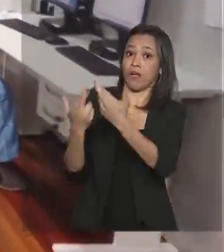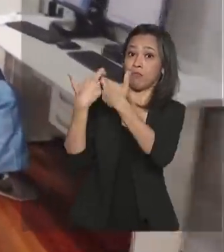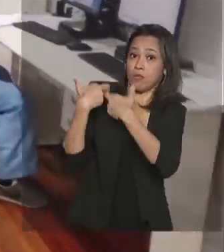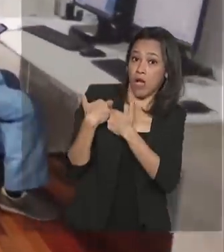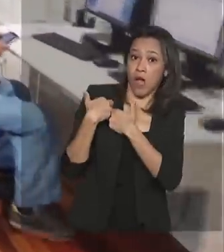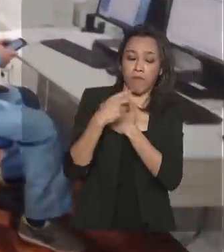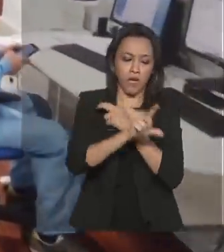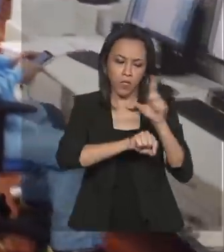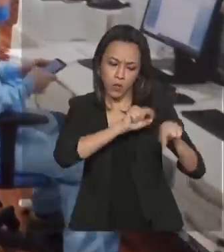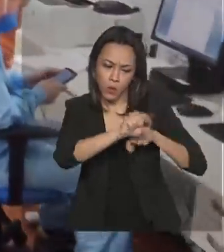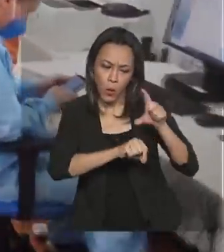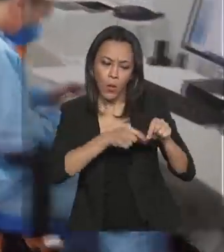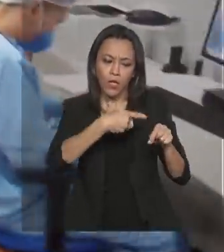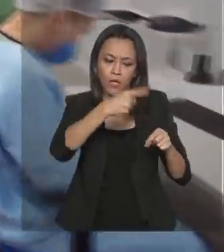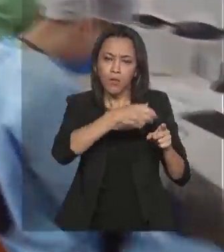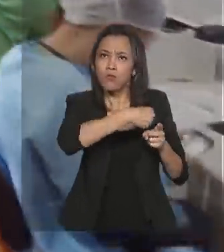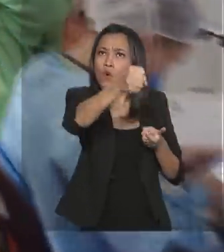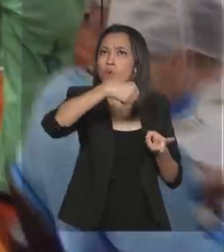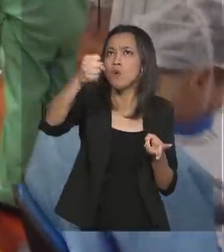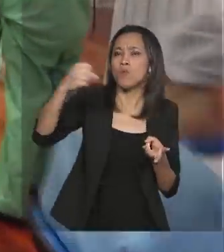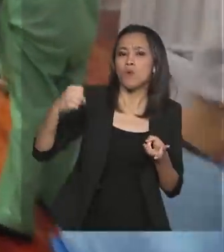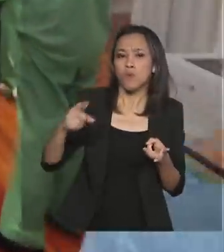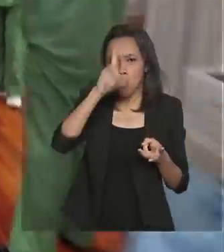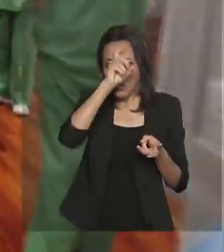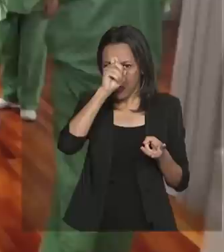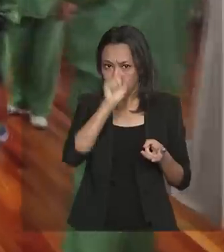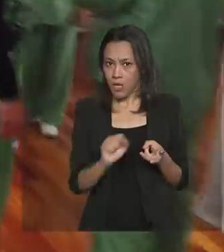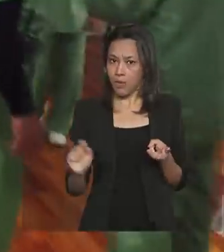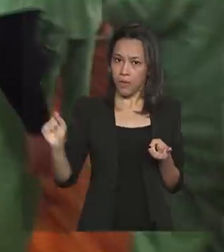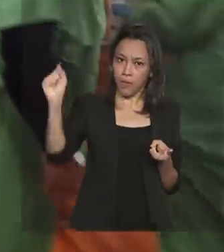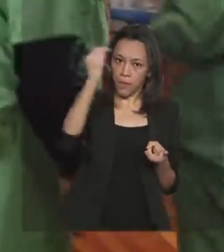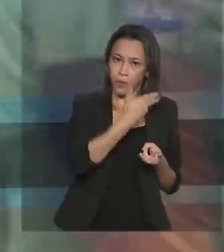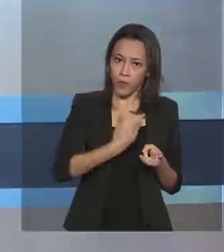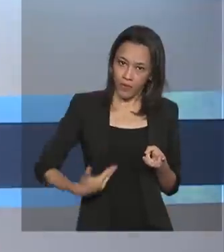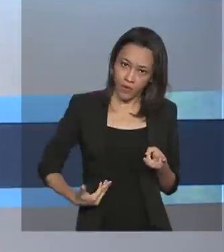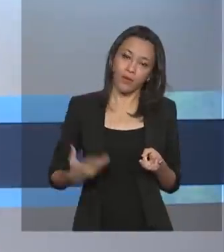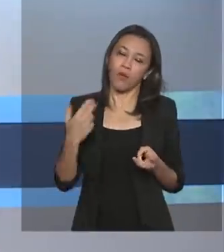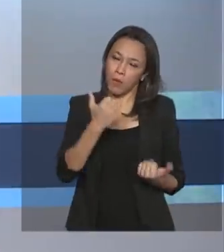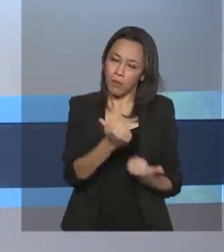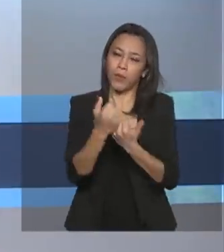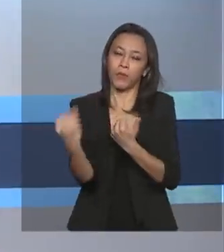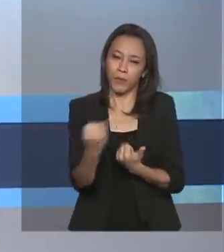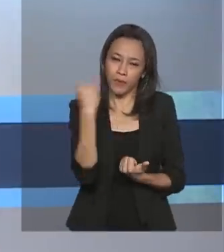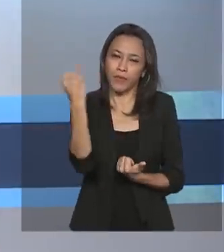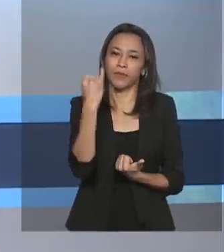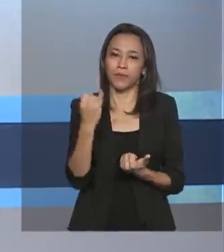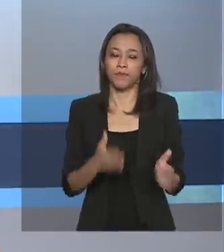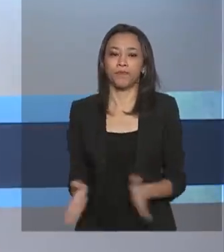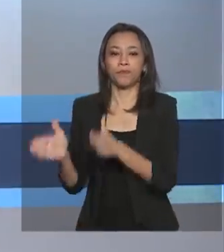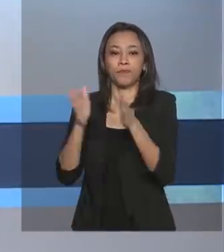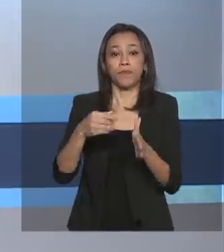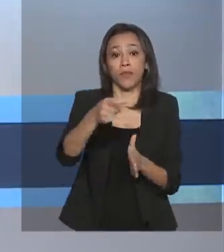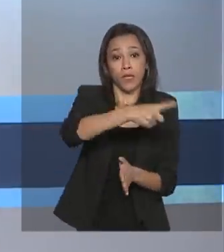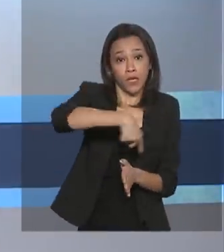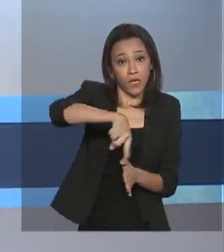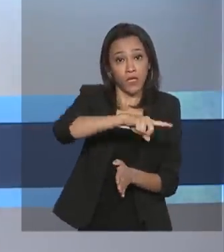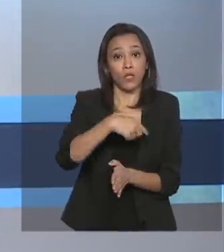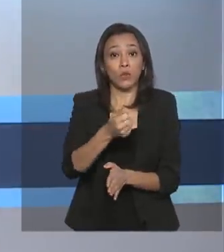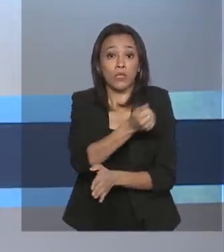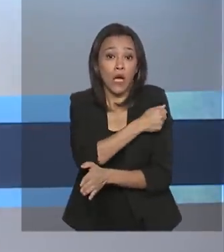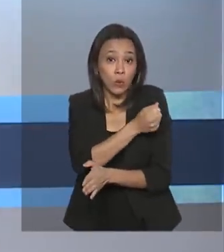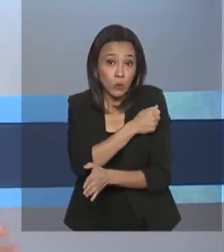profissionais na rede pública. Um reforço importante nesse momento. E os estudantes com financiamento